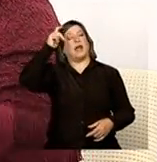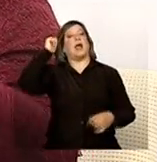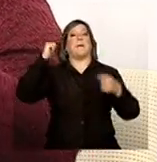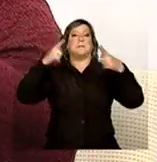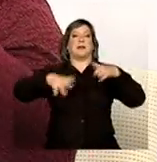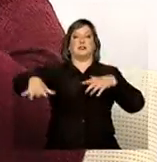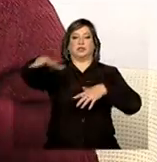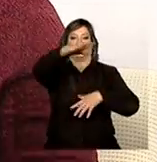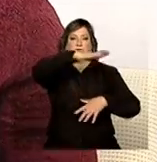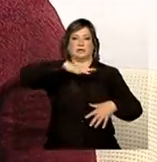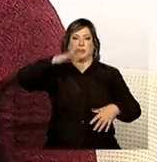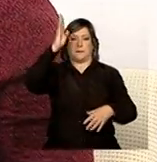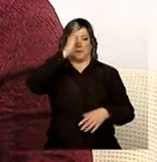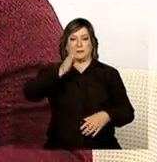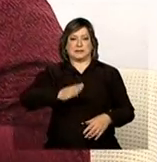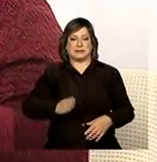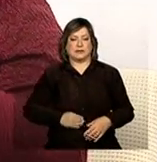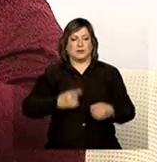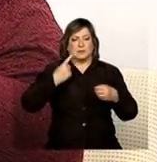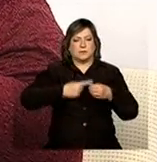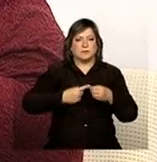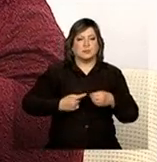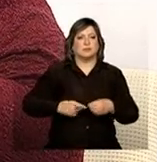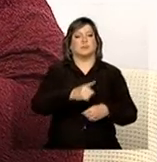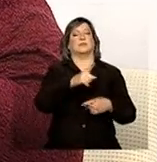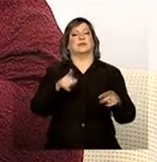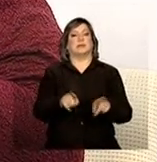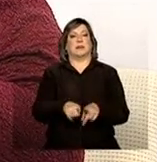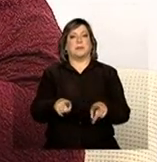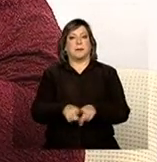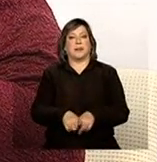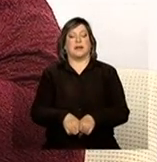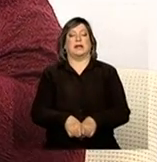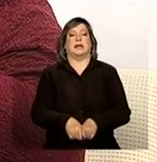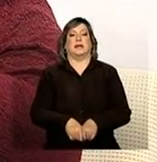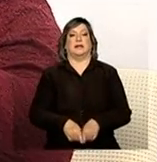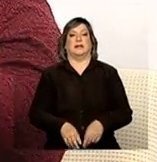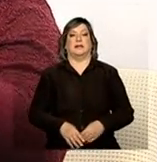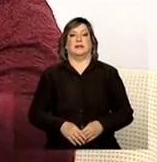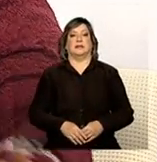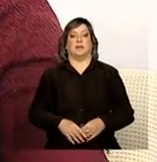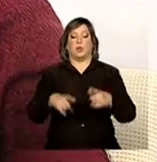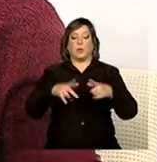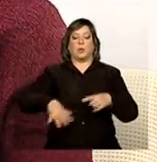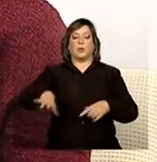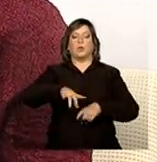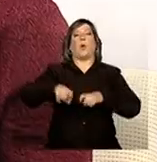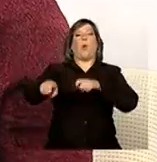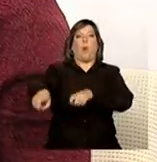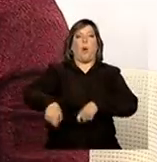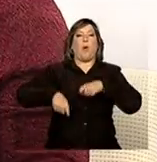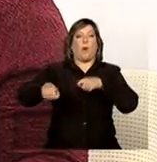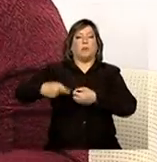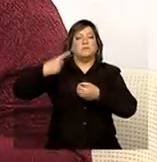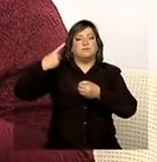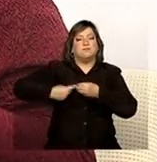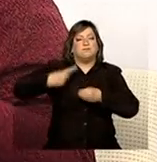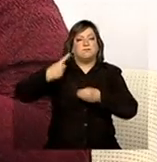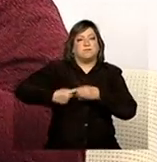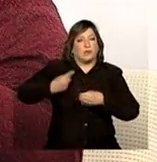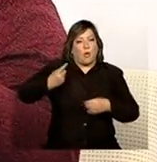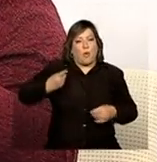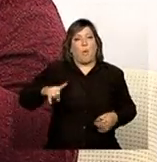estão sendo ofertados nos chamados territórios rurais. Então,